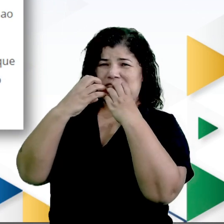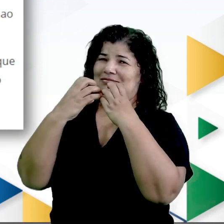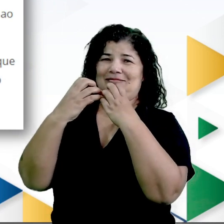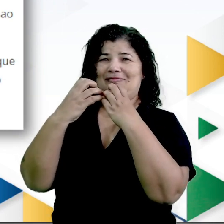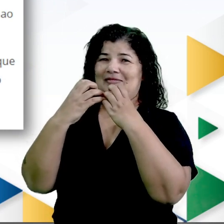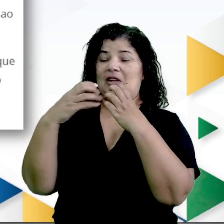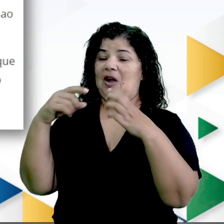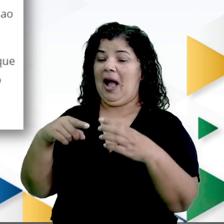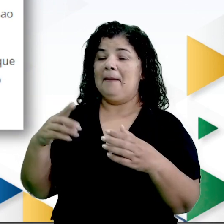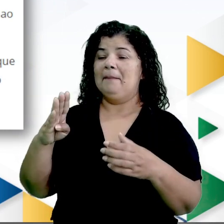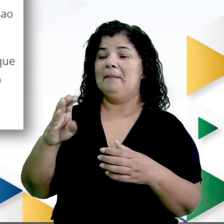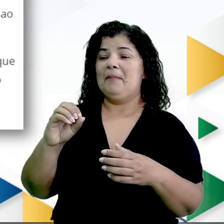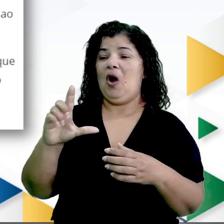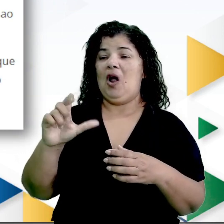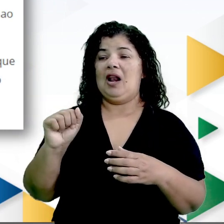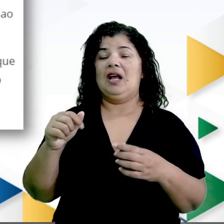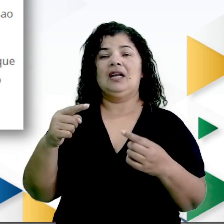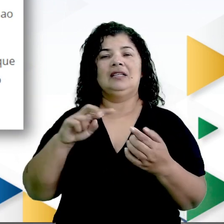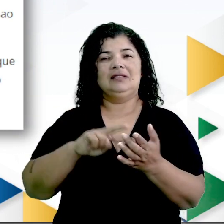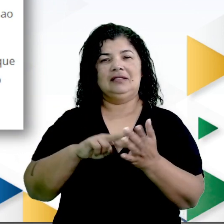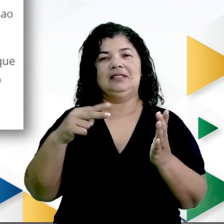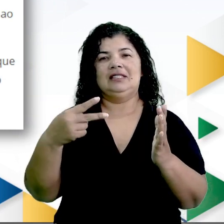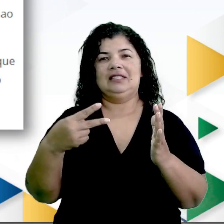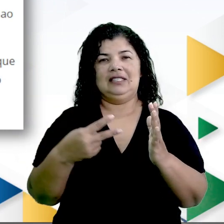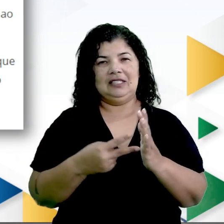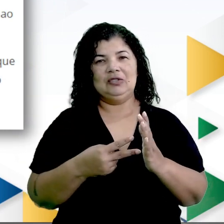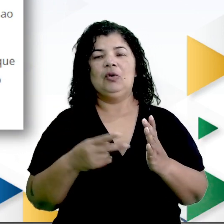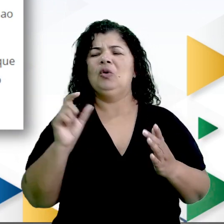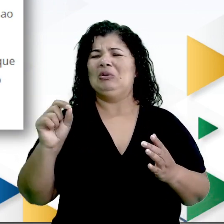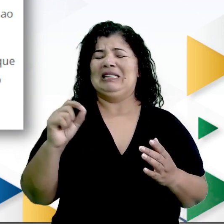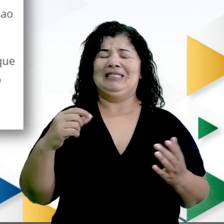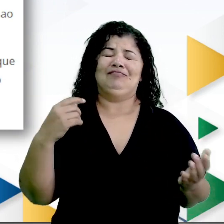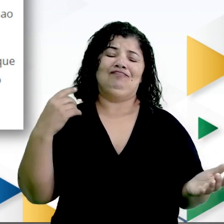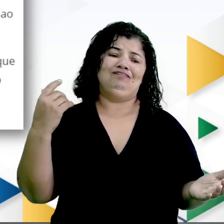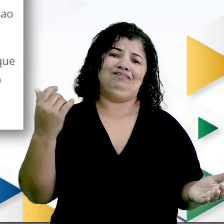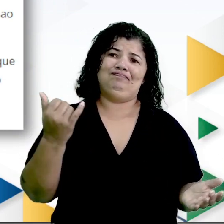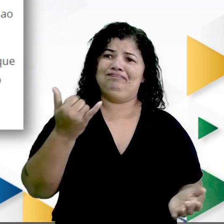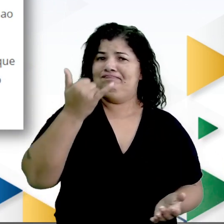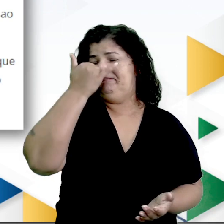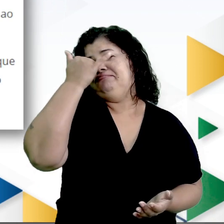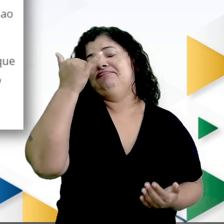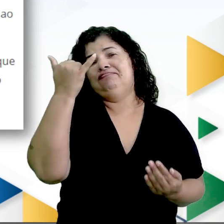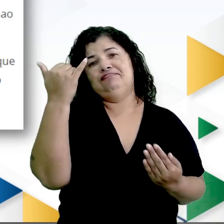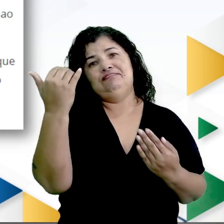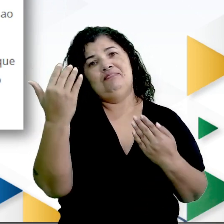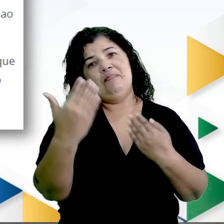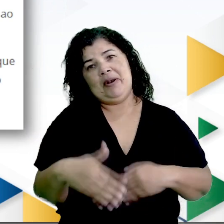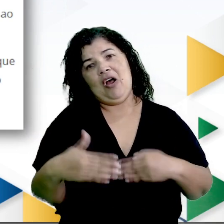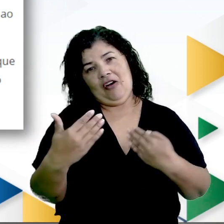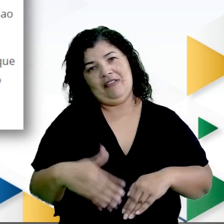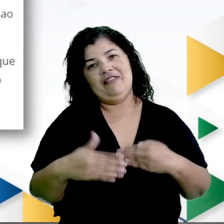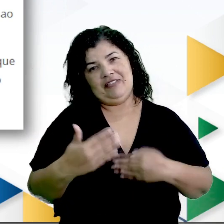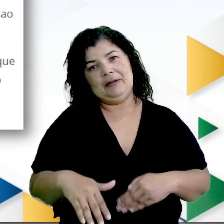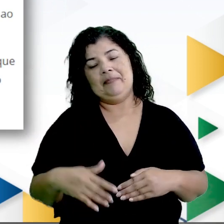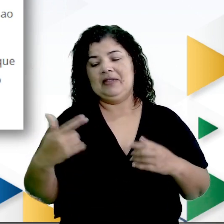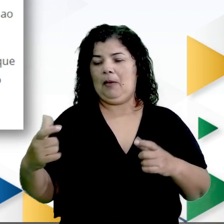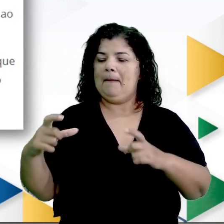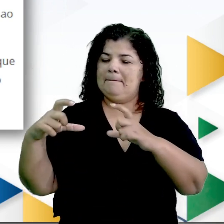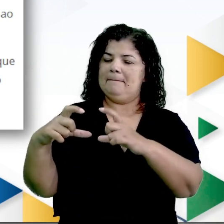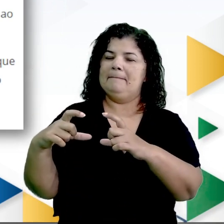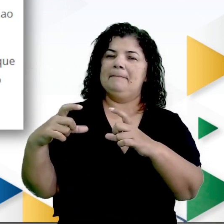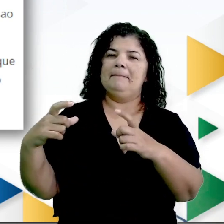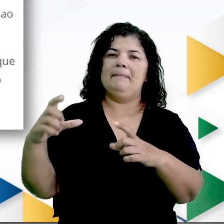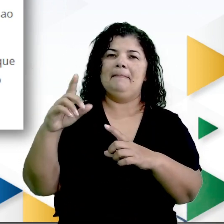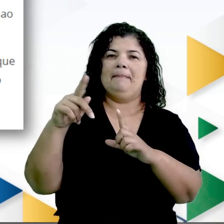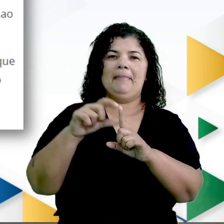Essa bola aí está com sentido de quê? Que ele se deu mal na prova. Então, nós temos a mesma palavra bola,